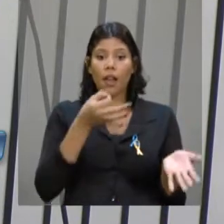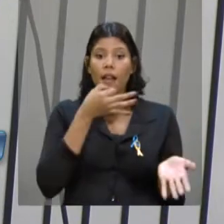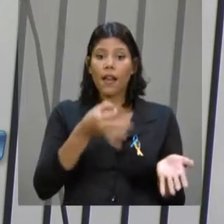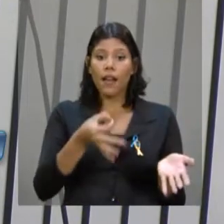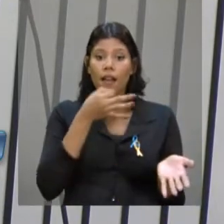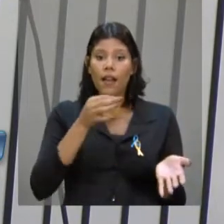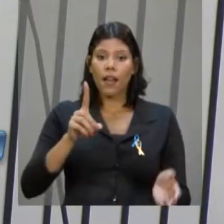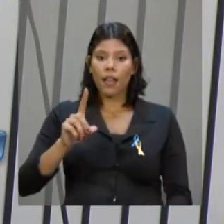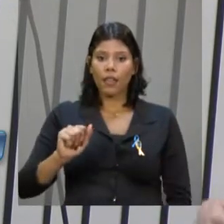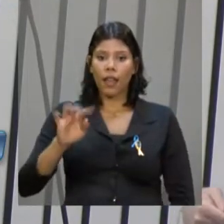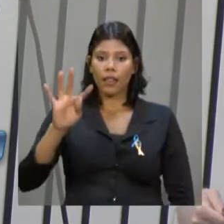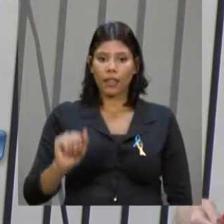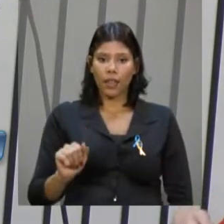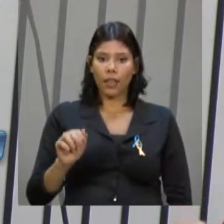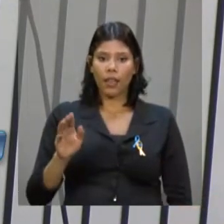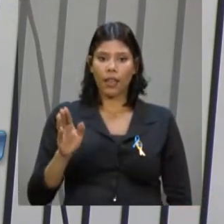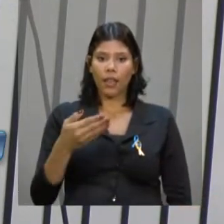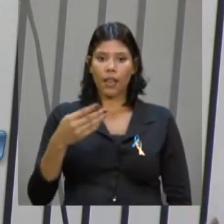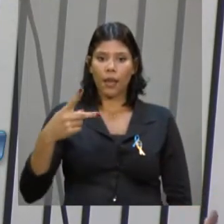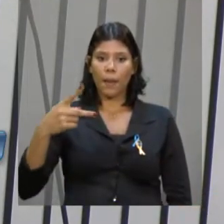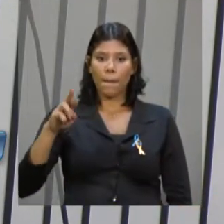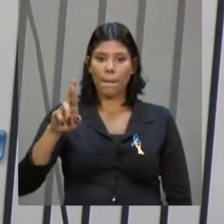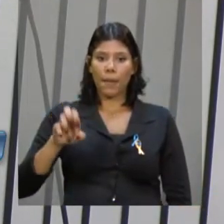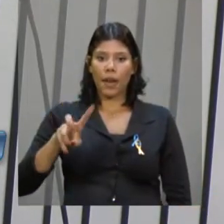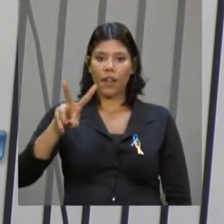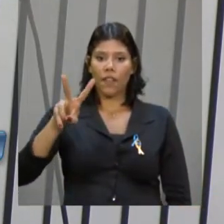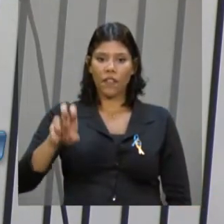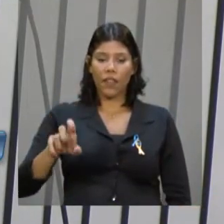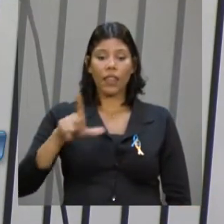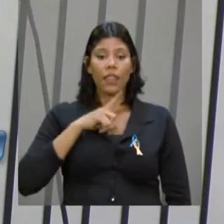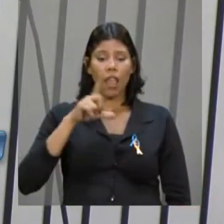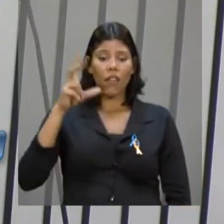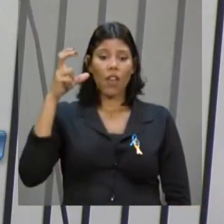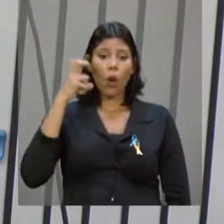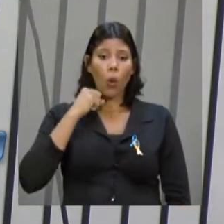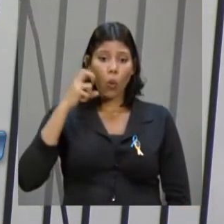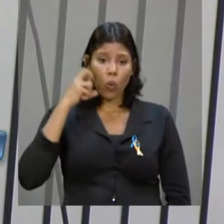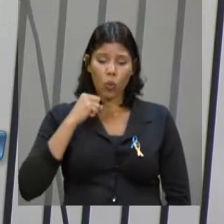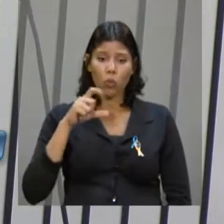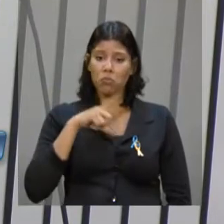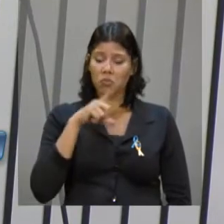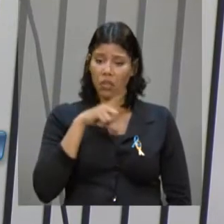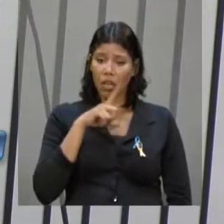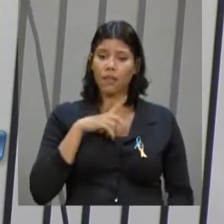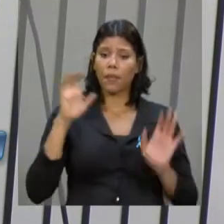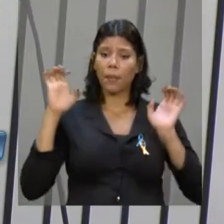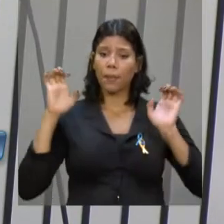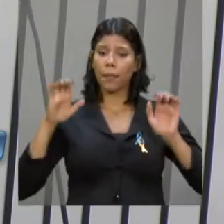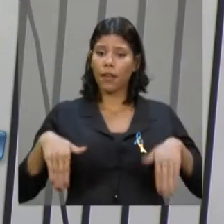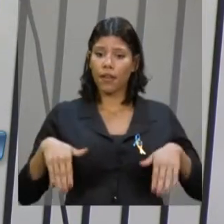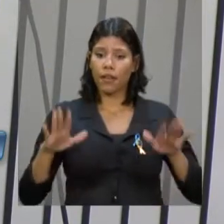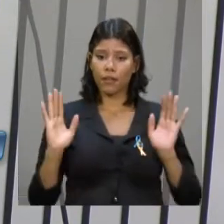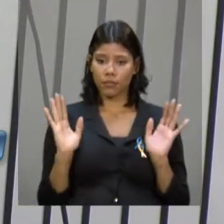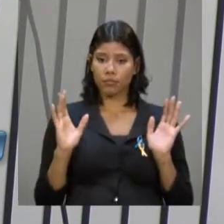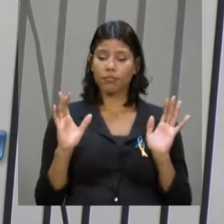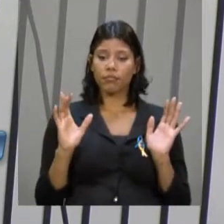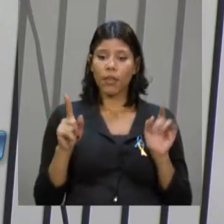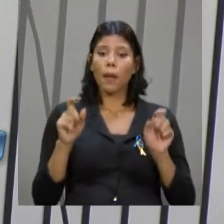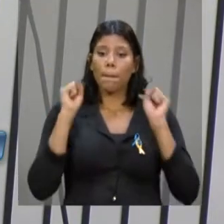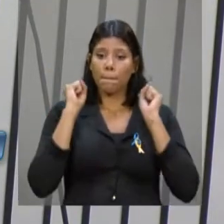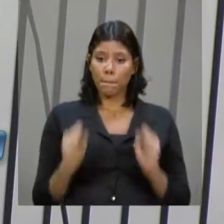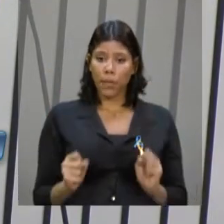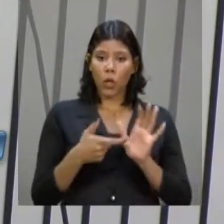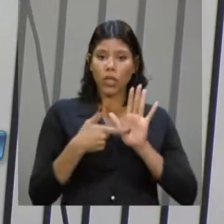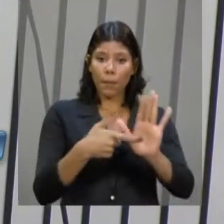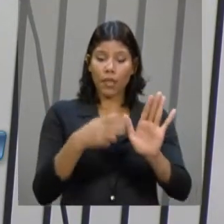Dataprev e o Serpro deu lucro. É uma empresa lucrativa. E pudemos apresentar os